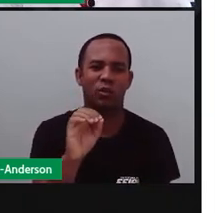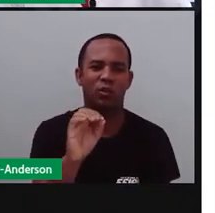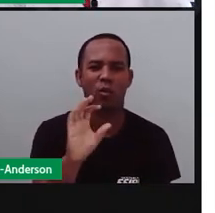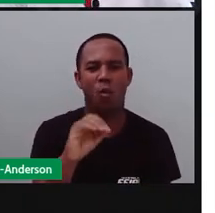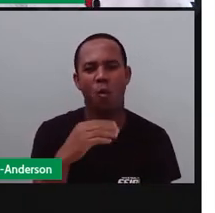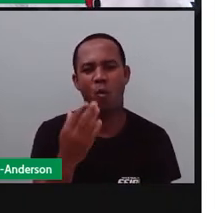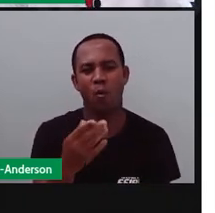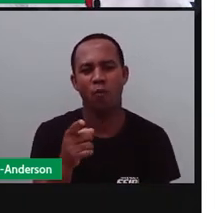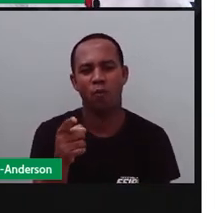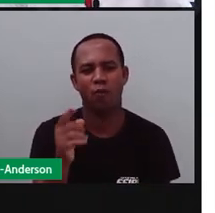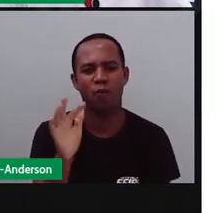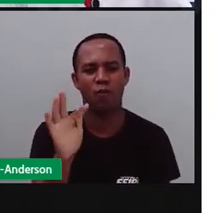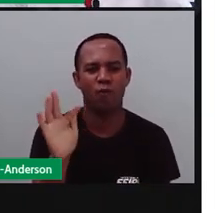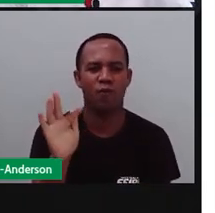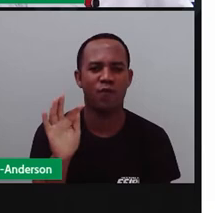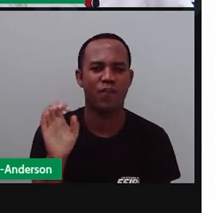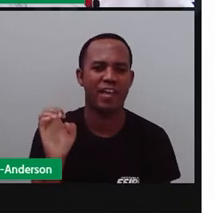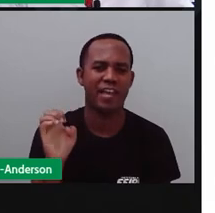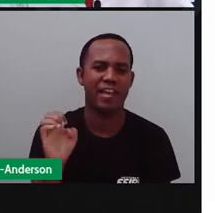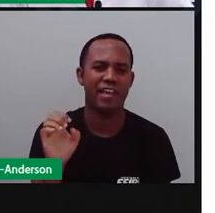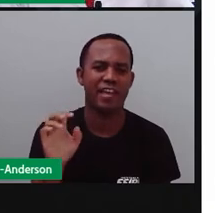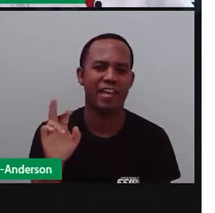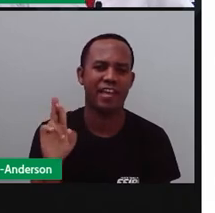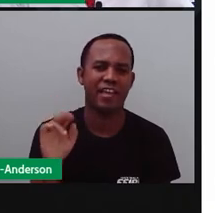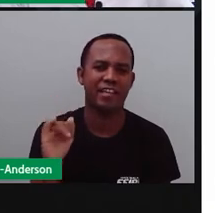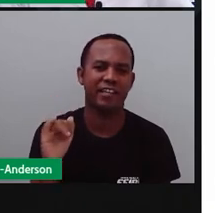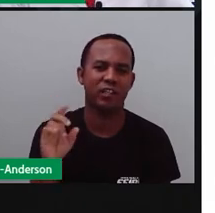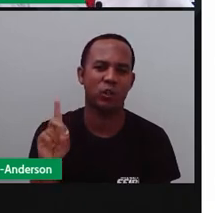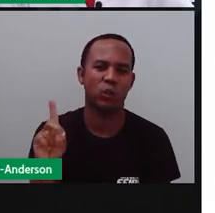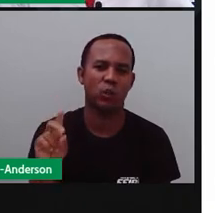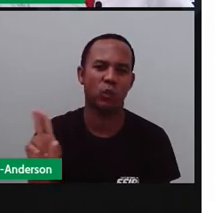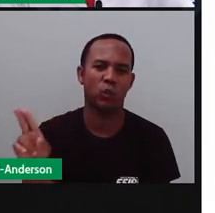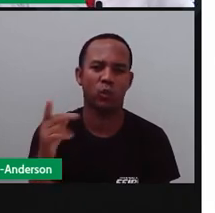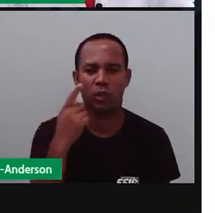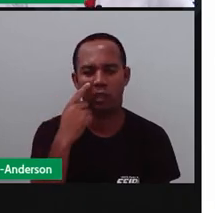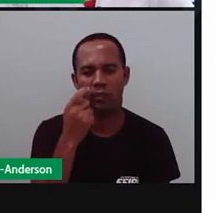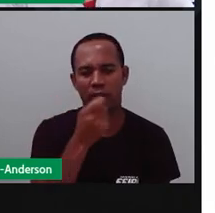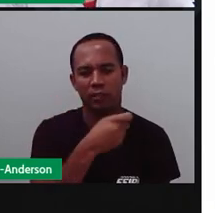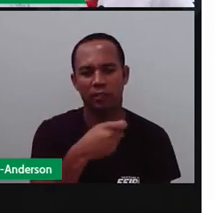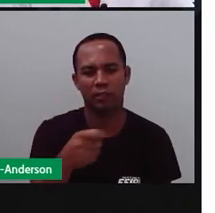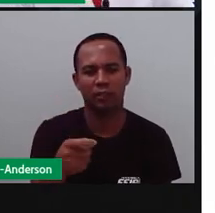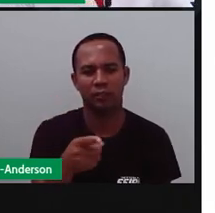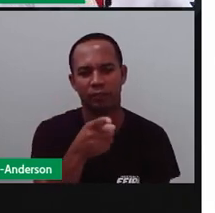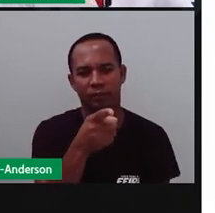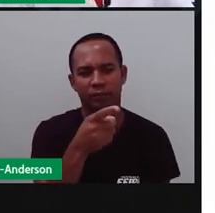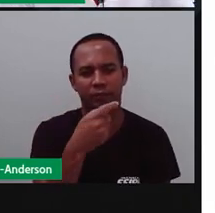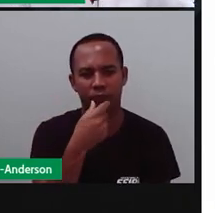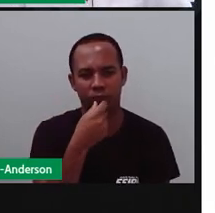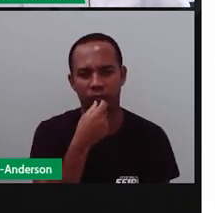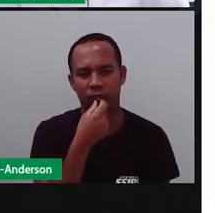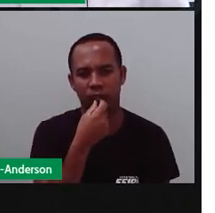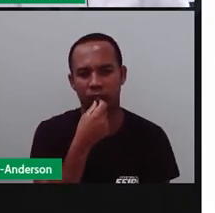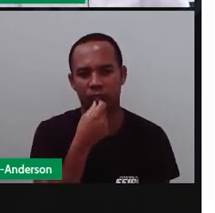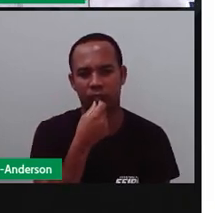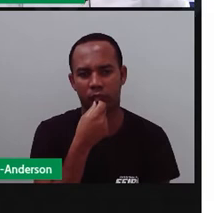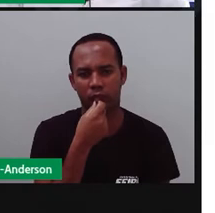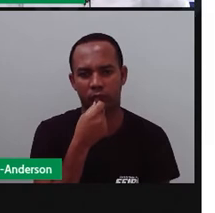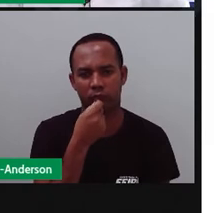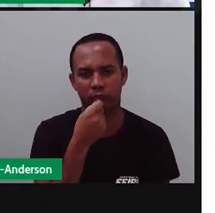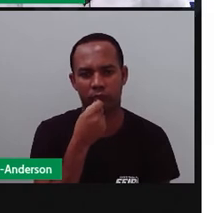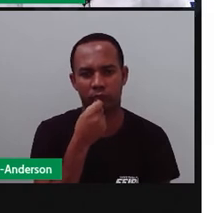ou ferido que eu falo? Eu falo ferido. Mas eu escrevo com U ou com O?